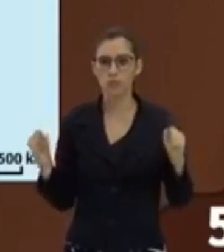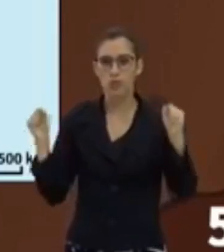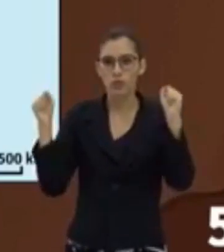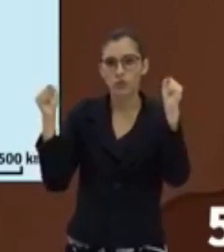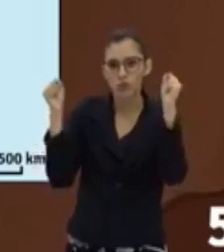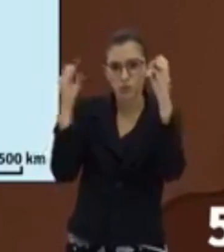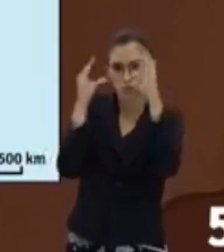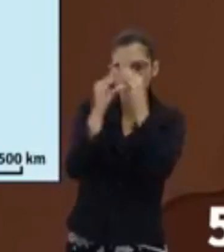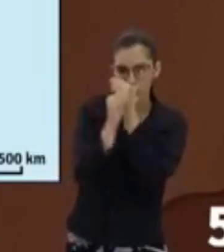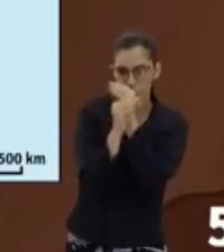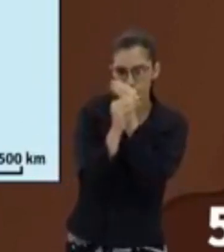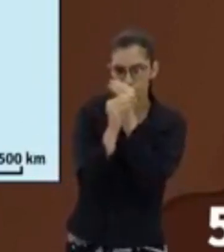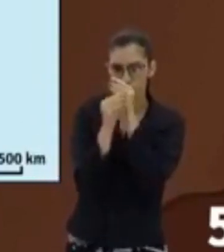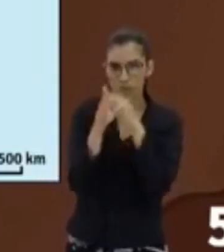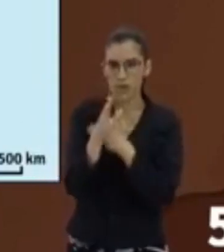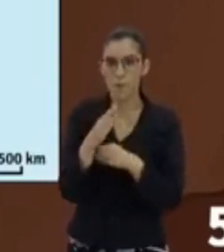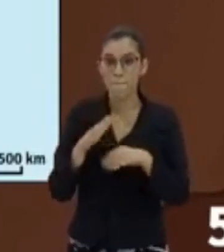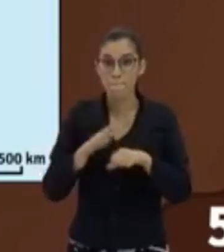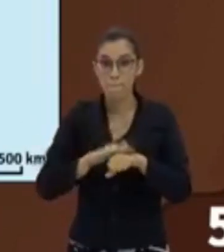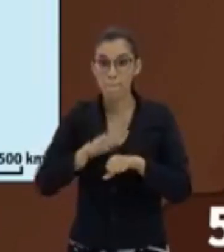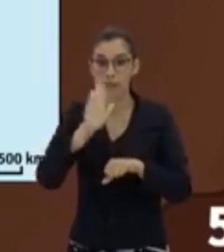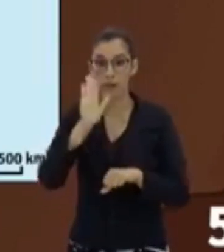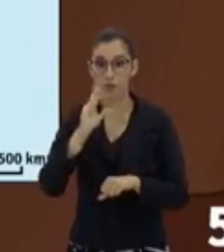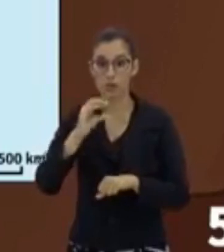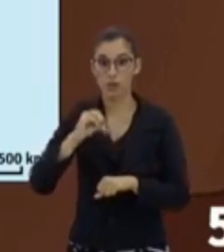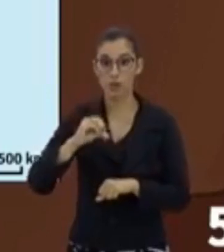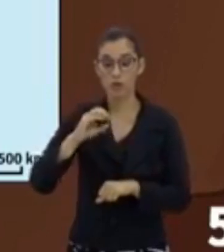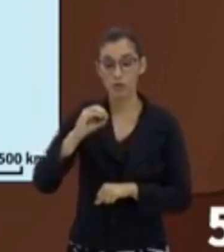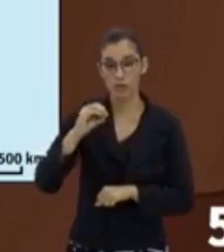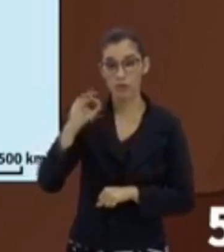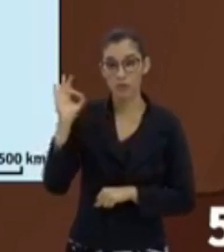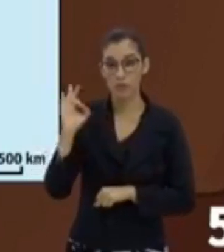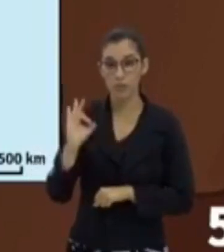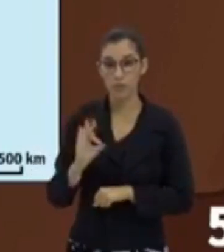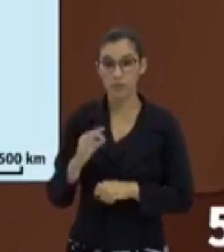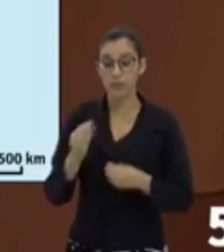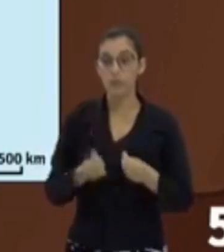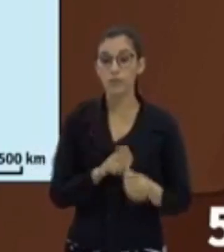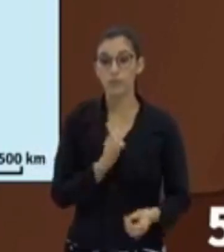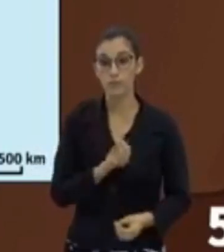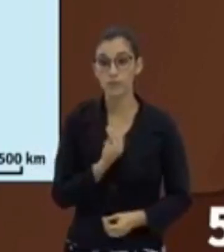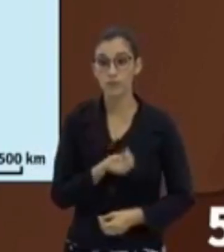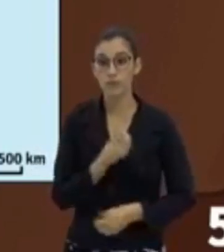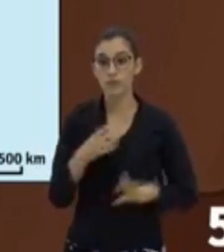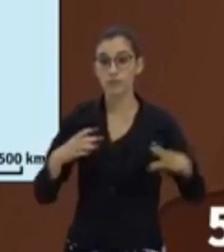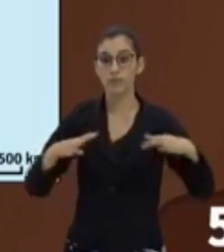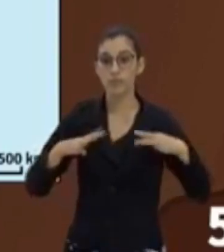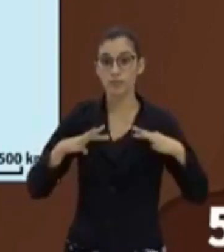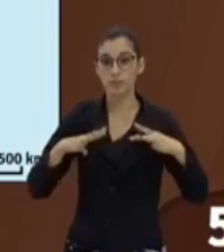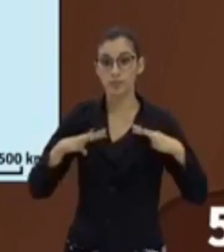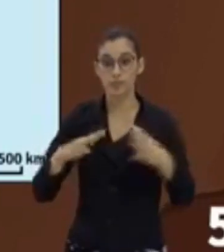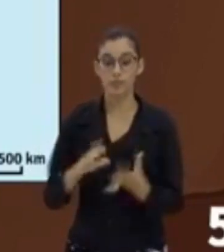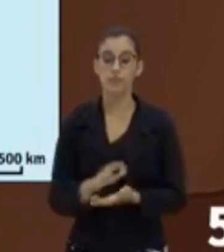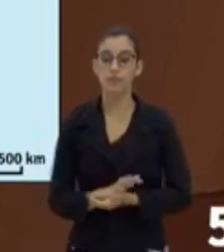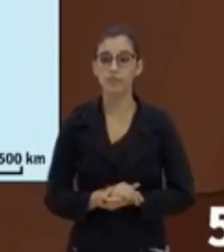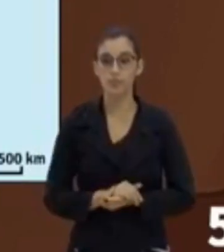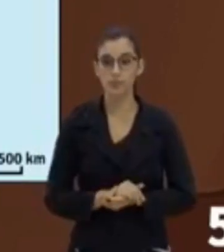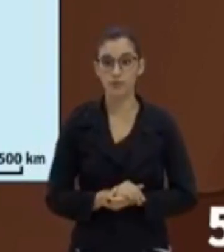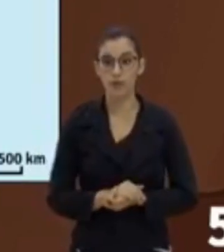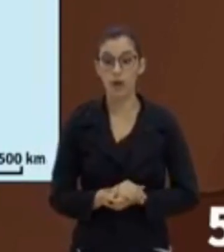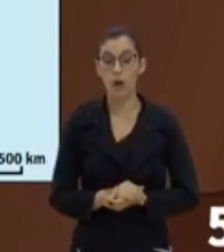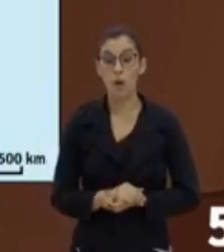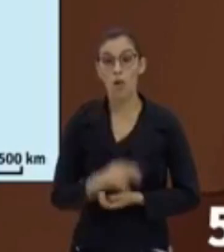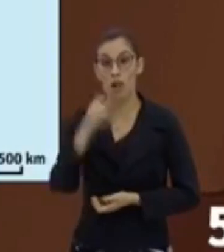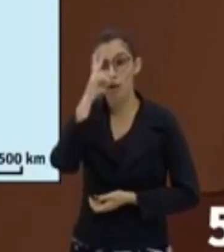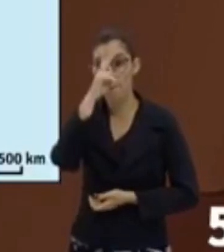nas cidades. Só lembrando que, quando se fala de população urbana, é a população que vive nas cidades. E